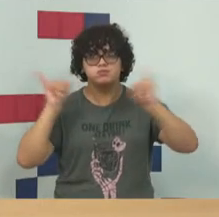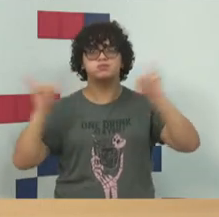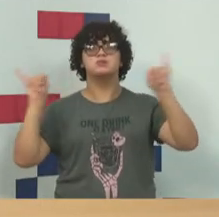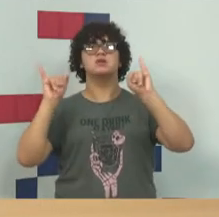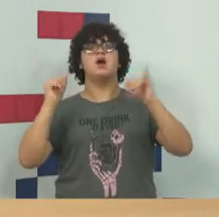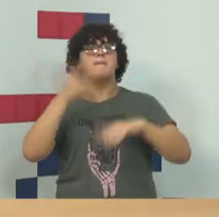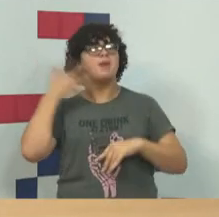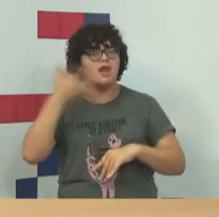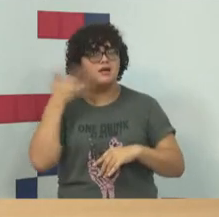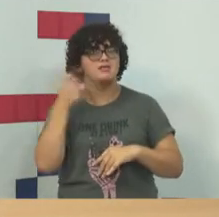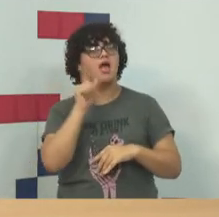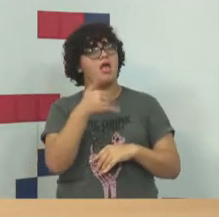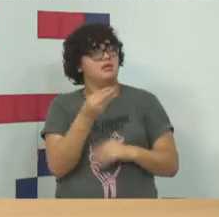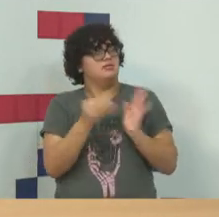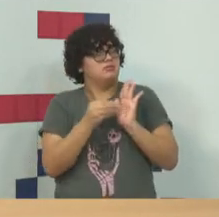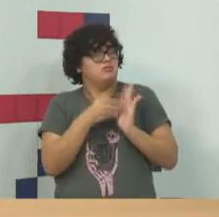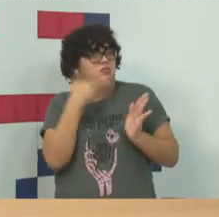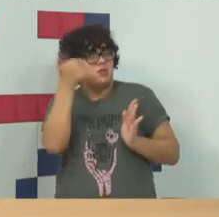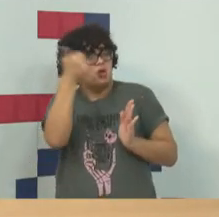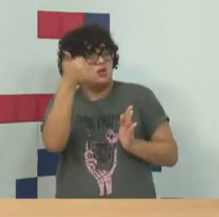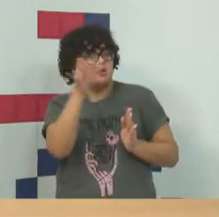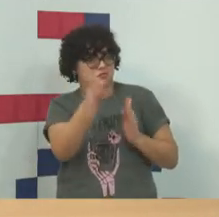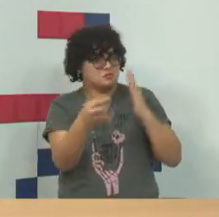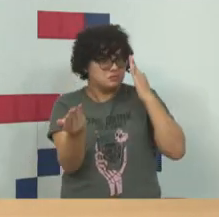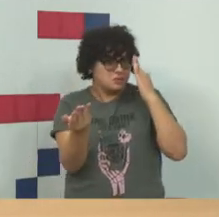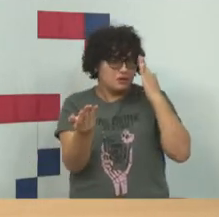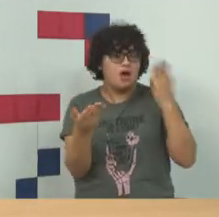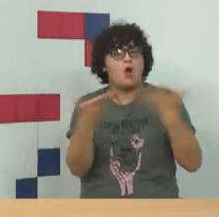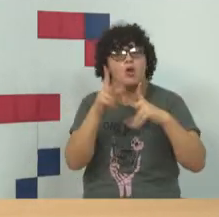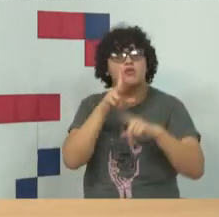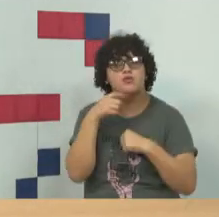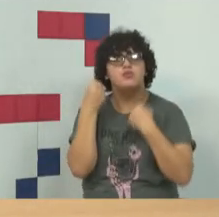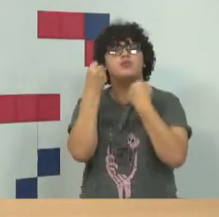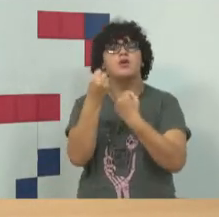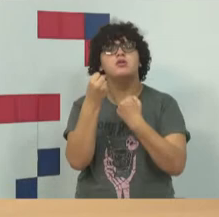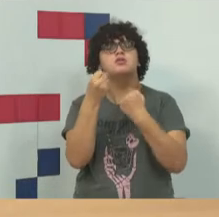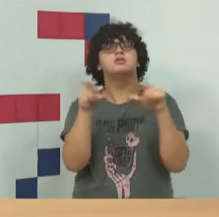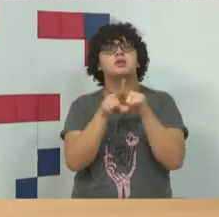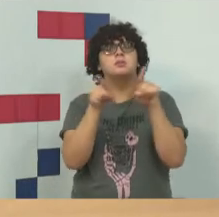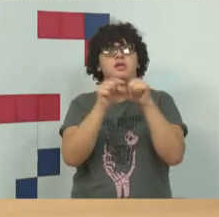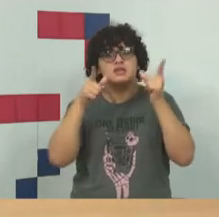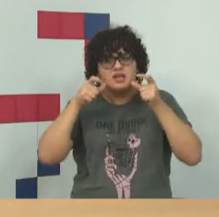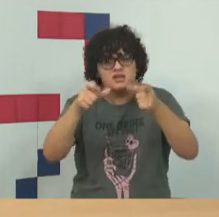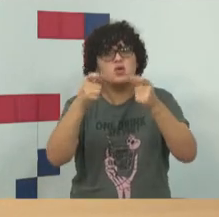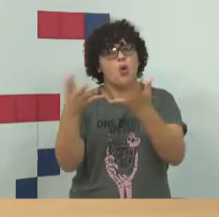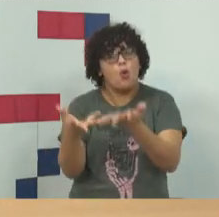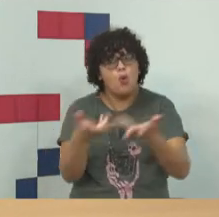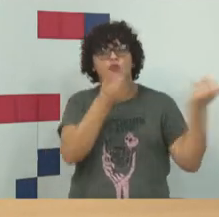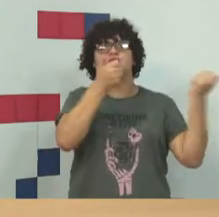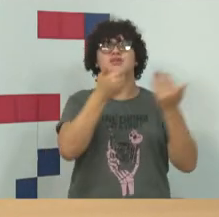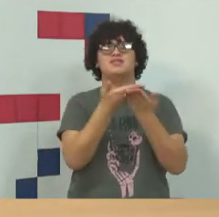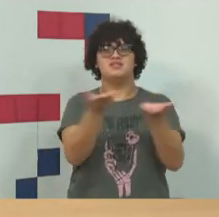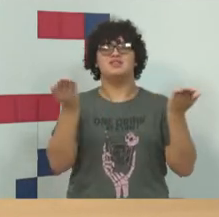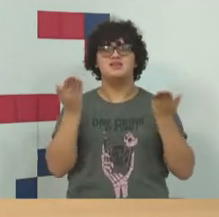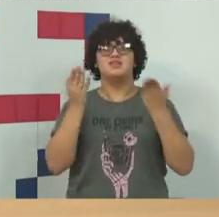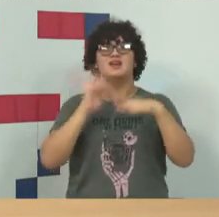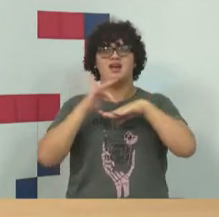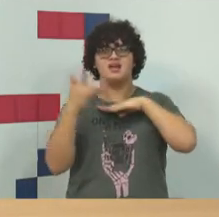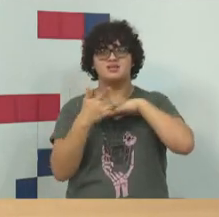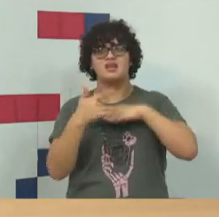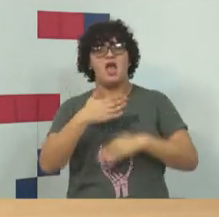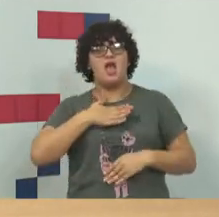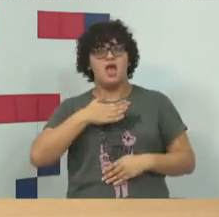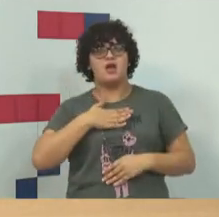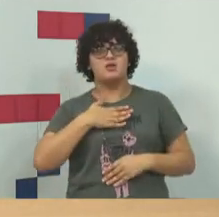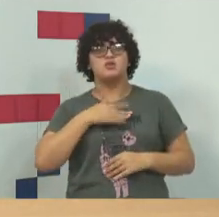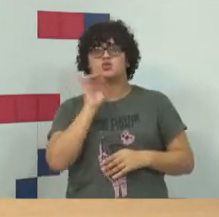premissas, são uma melhoria. O esforço, e se vocês tiverem interesse, eu convido todos a participarem das redes sociais, eu absolutamente